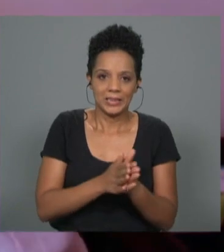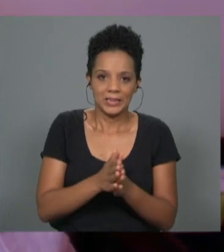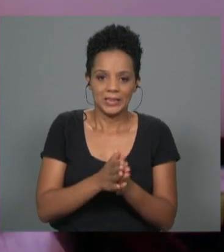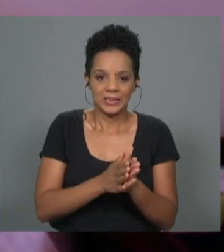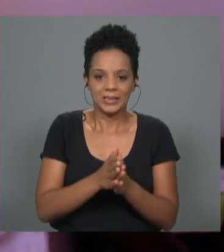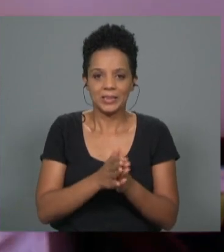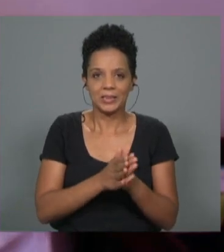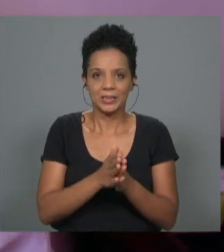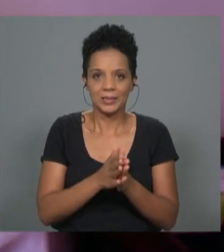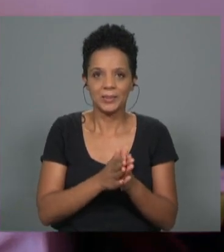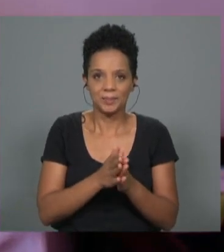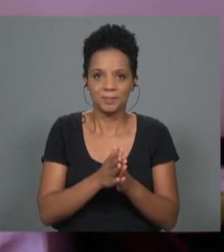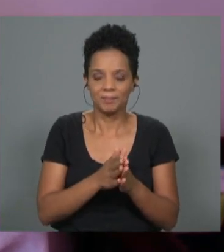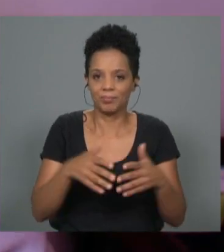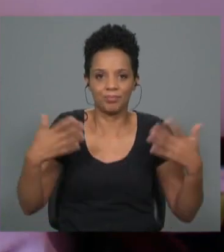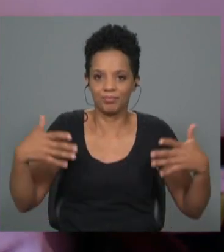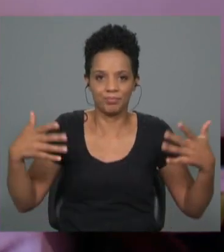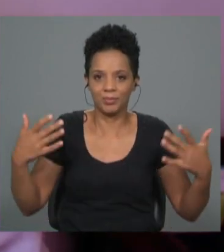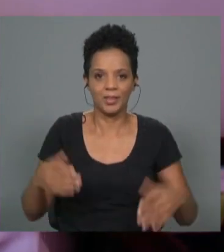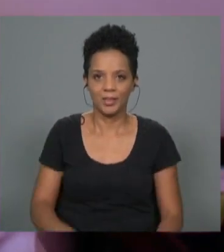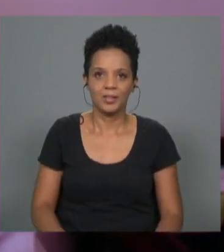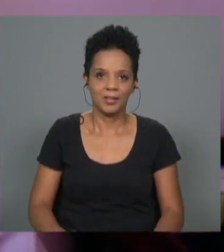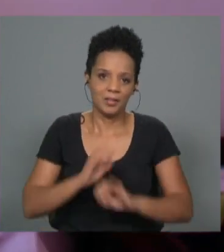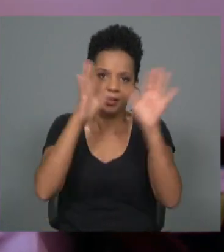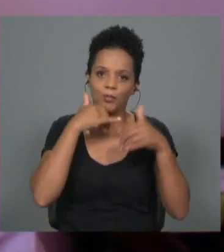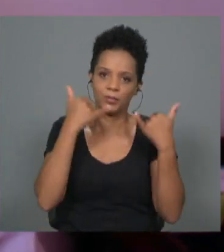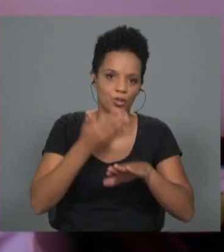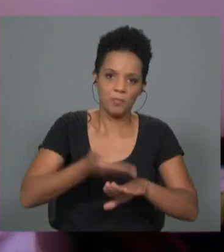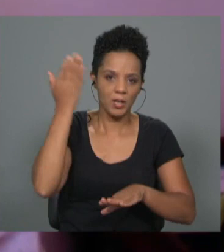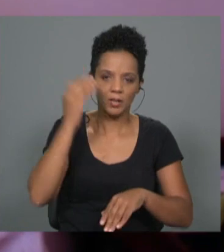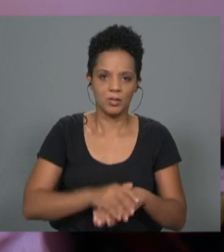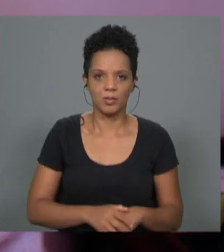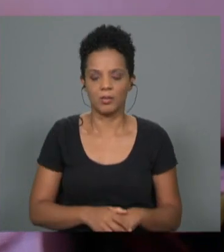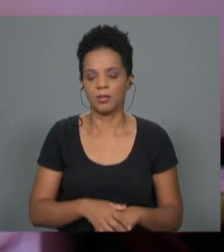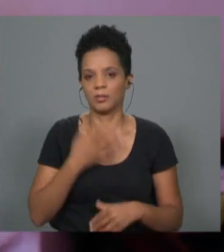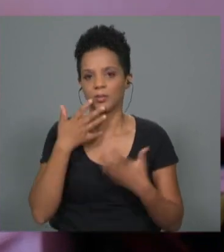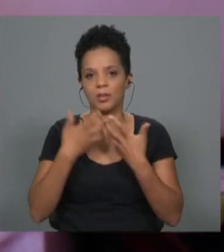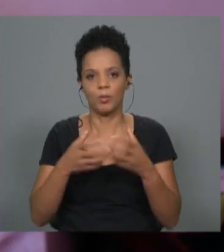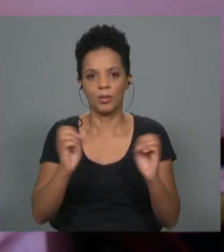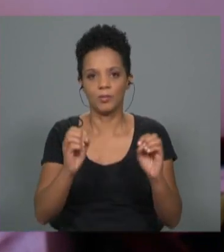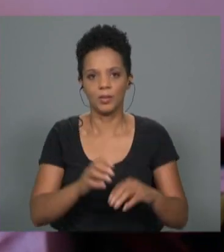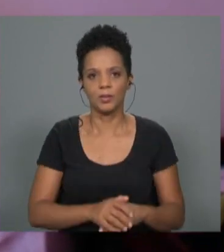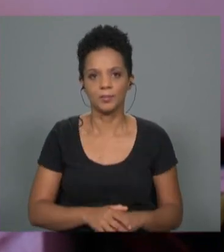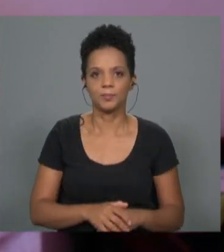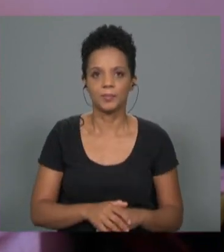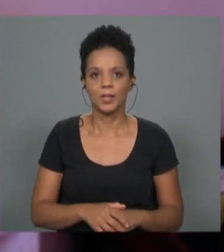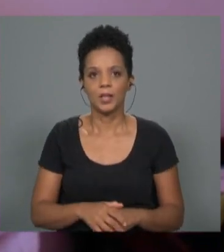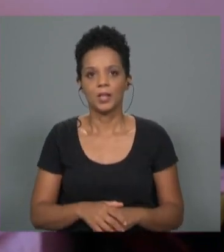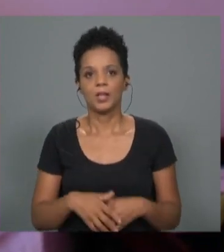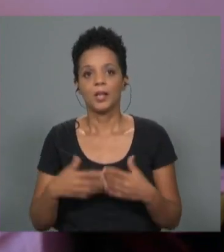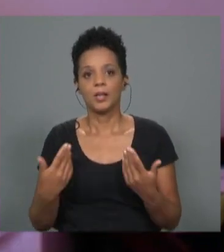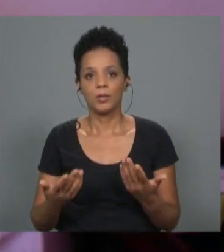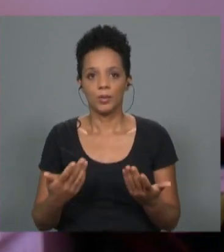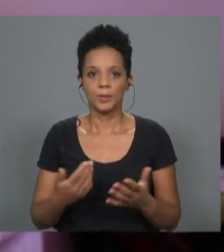paixão por aquilo que fazem, obviamente que são mais felizes, isso não tem dúvida alguma. Agora, aqui